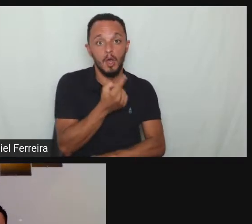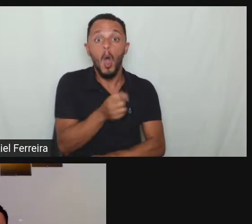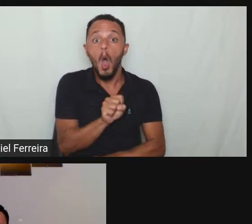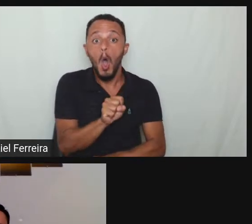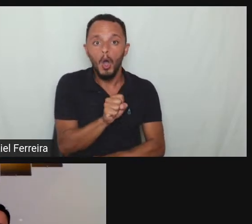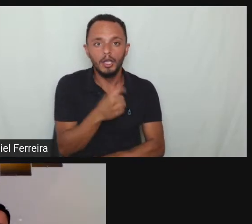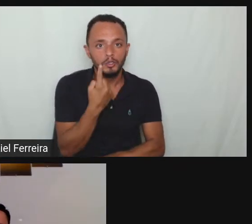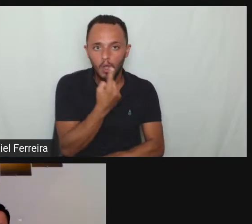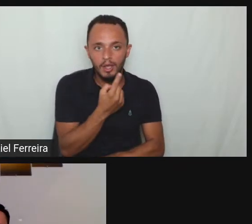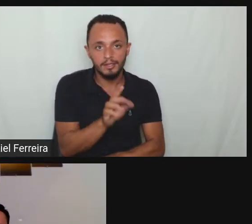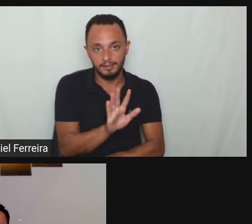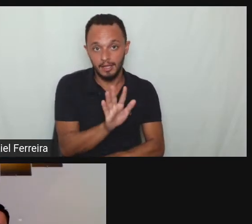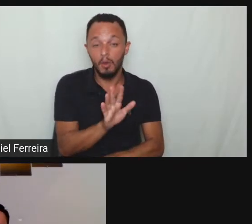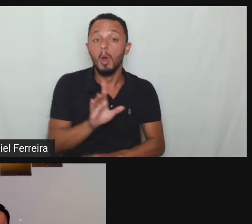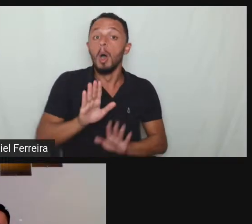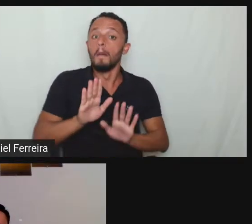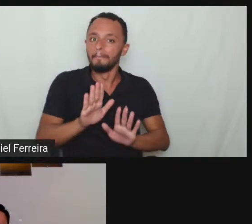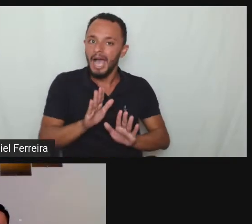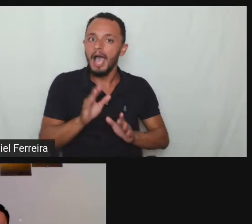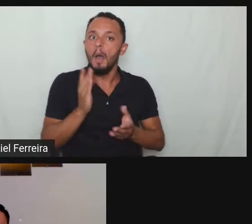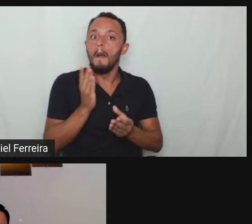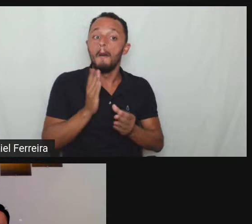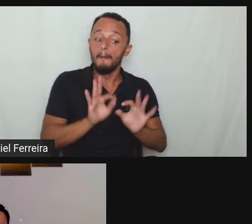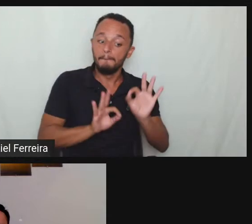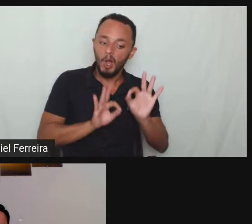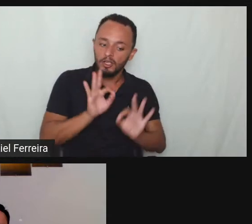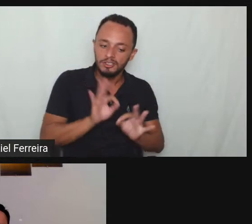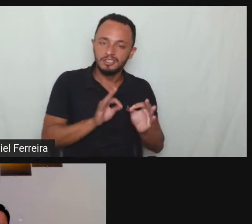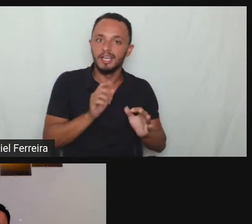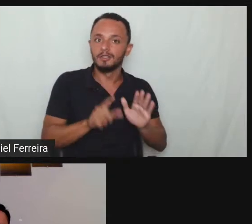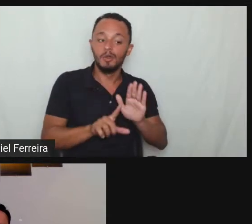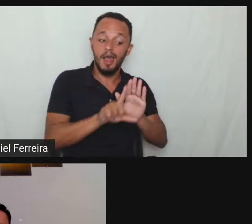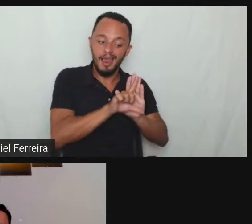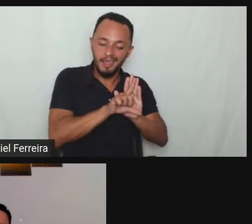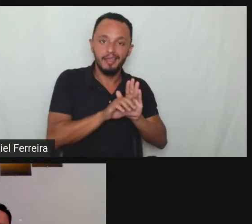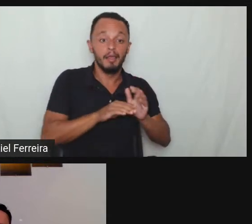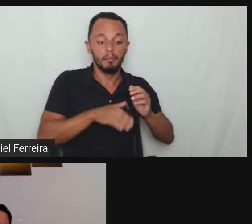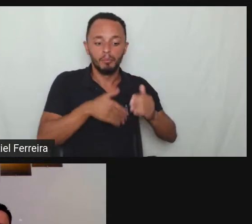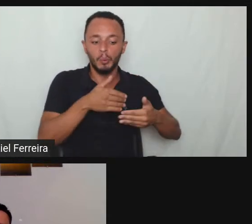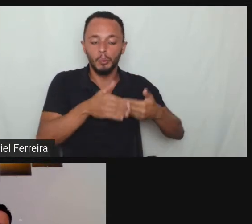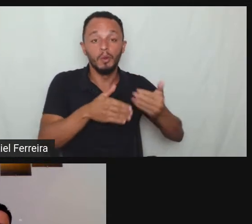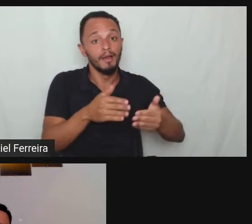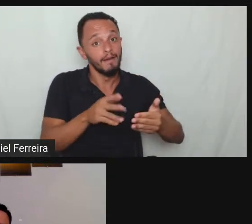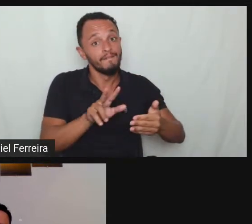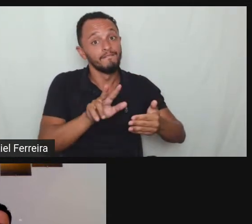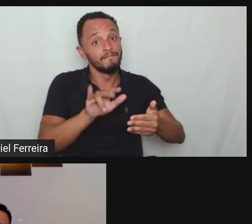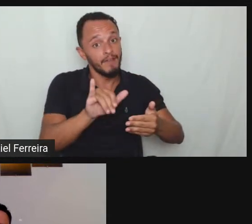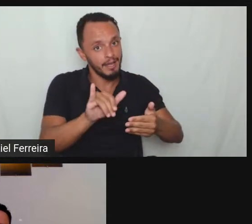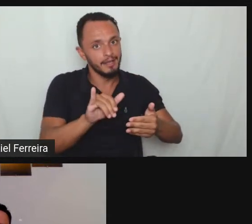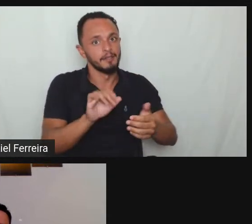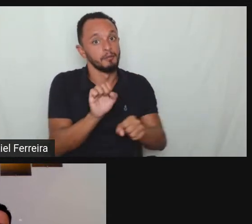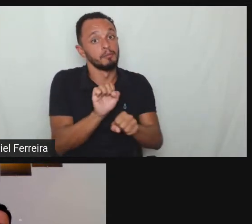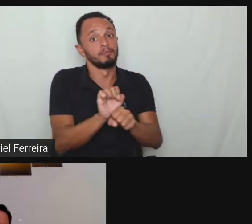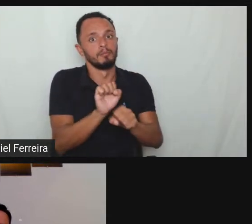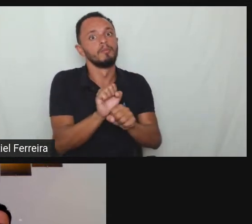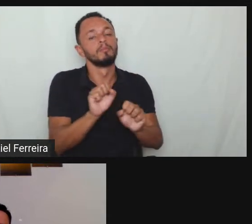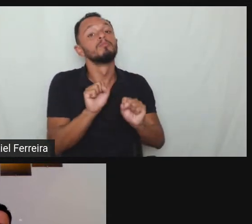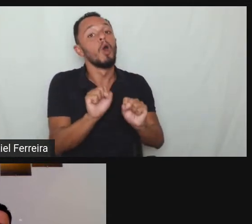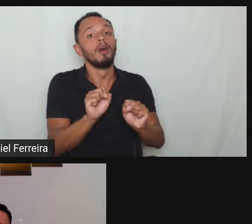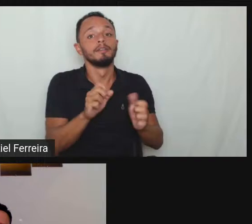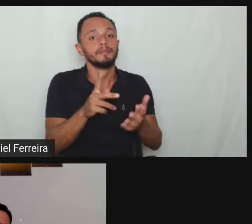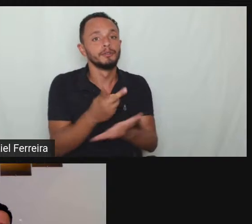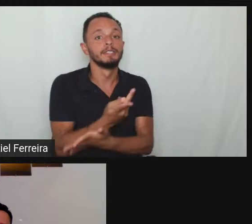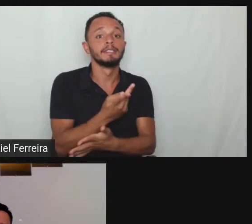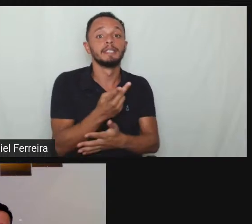estão previstos lá no artigo 7º da Constituição ele pontuou algumas outras situações ainda trouxe detalhes dos projetos de lei né eu até brinco